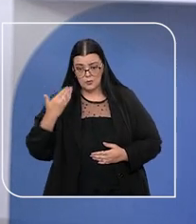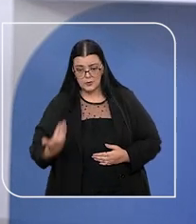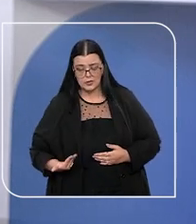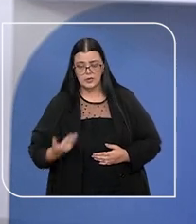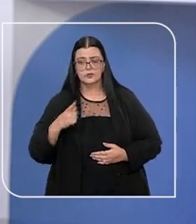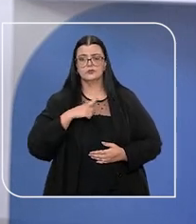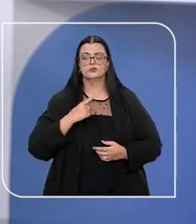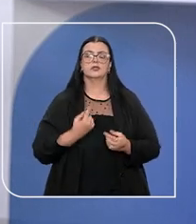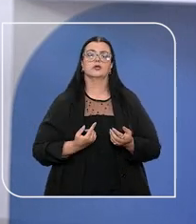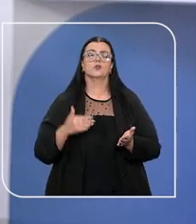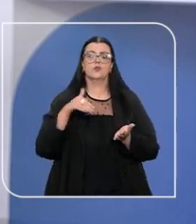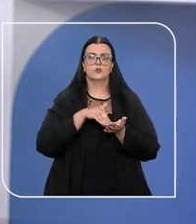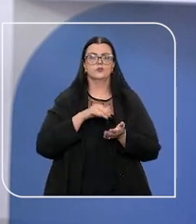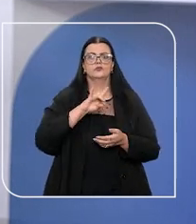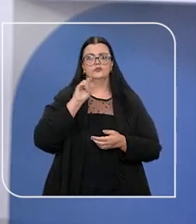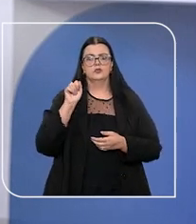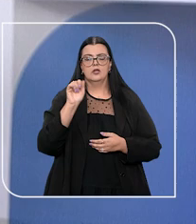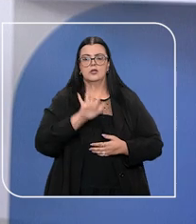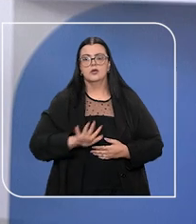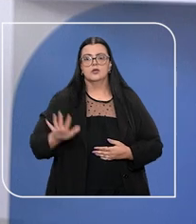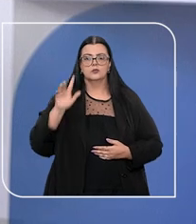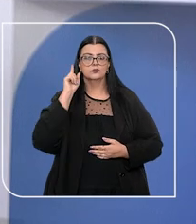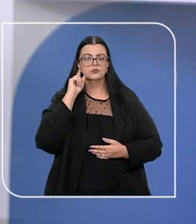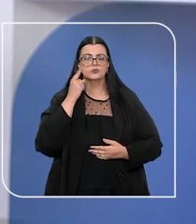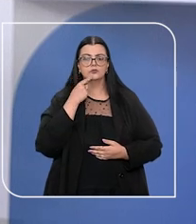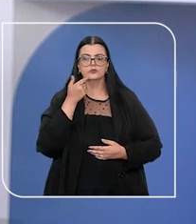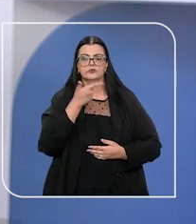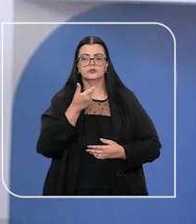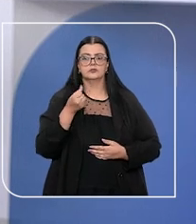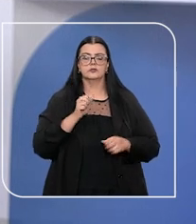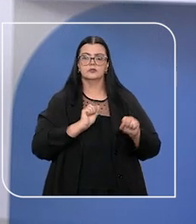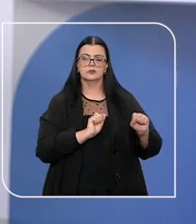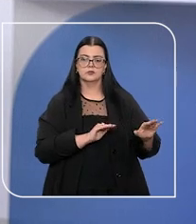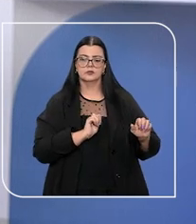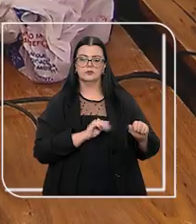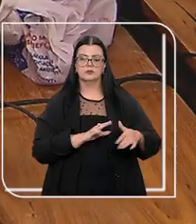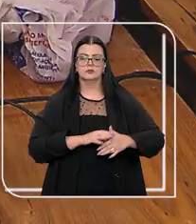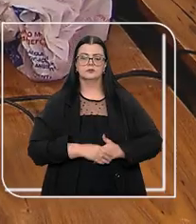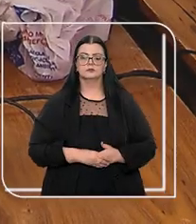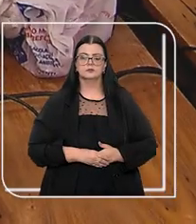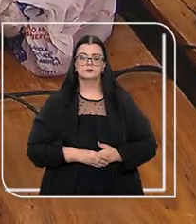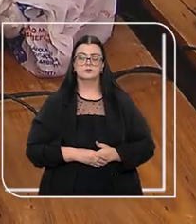ocasião do último Dia Nacional do Surdo, em 26 de setembro.